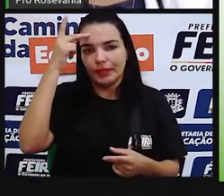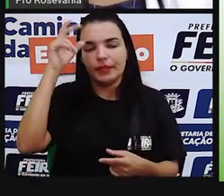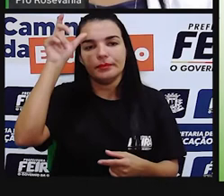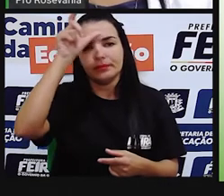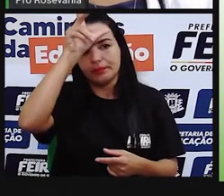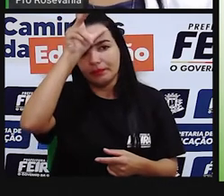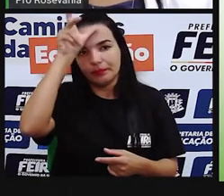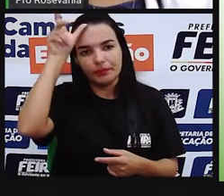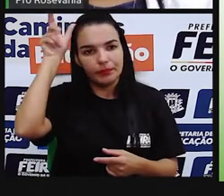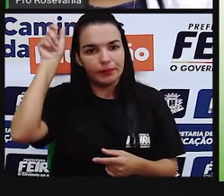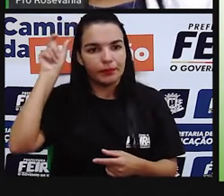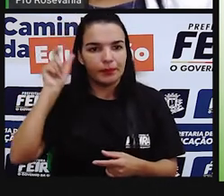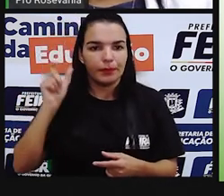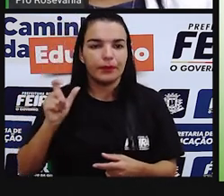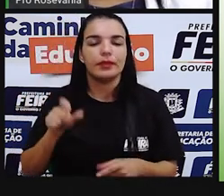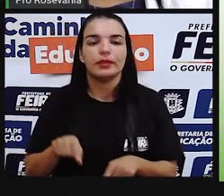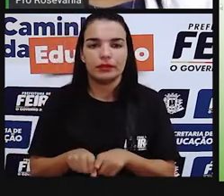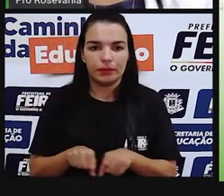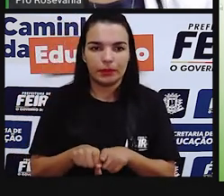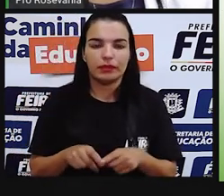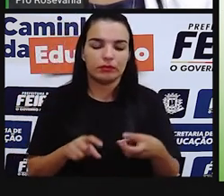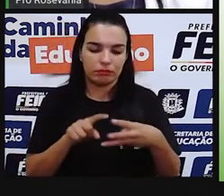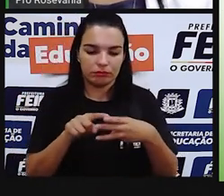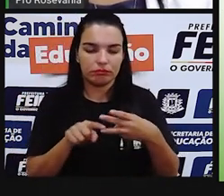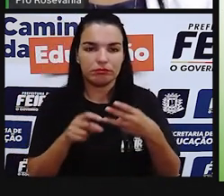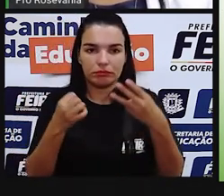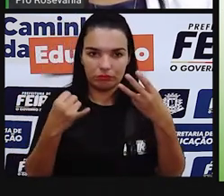Os povos indígenas, só pra gente entender, né?